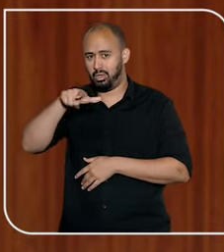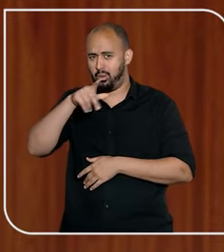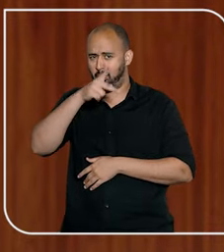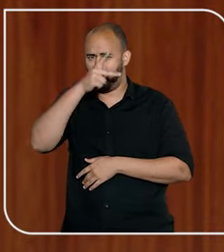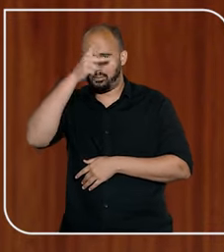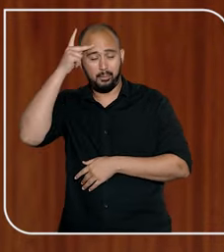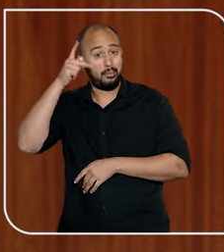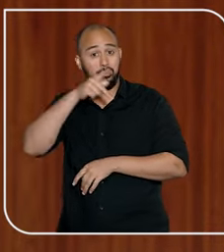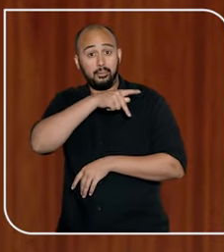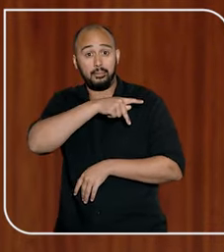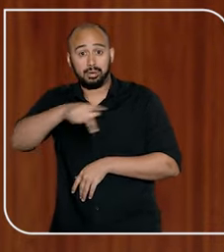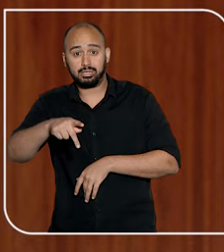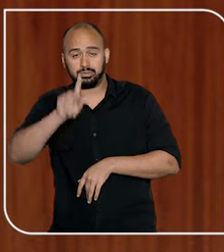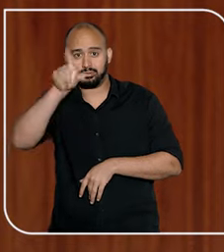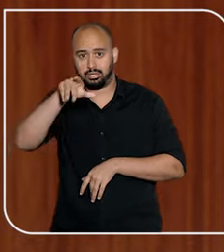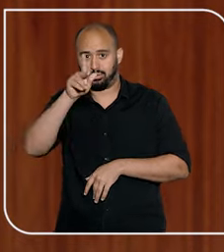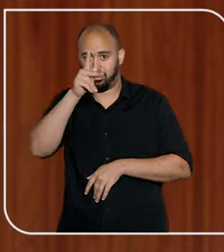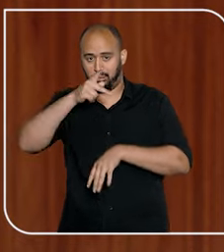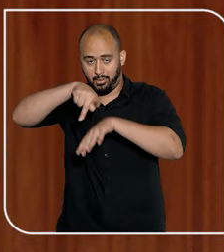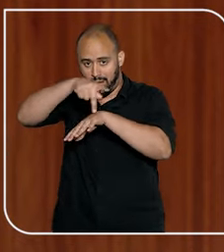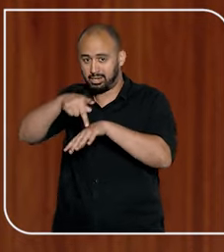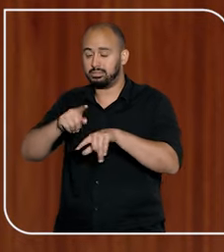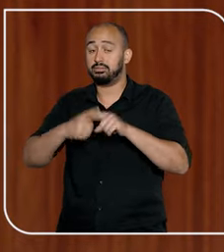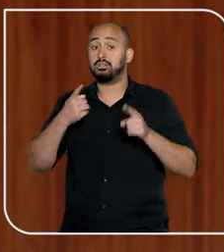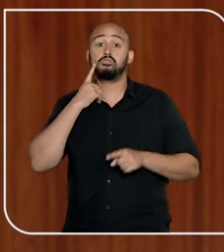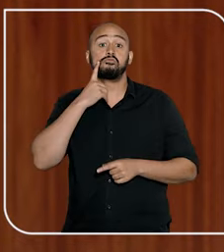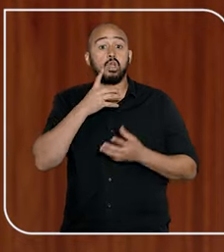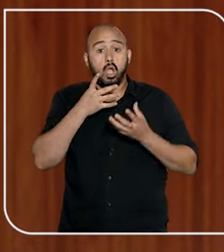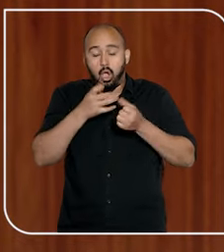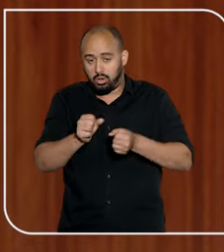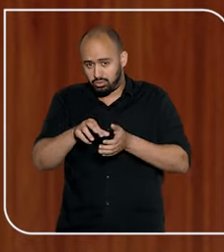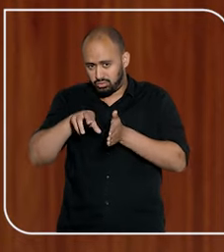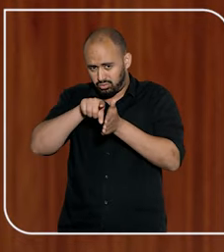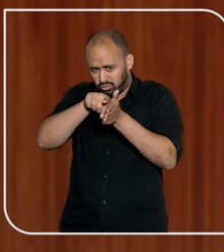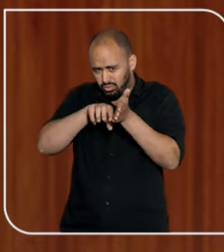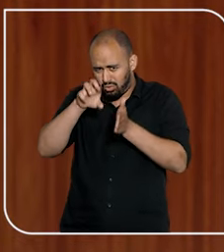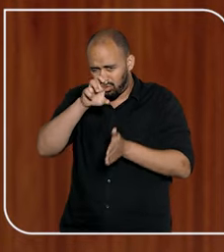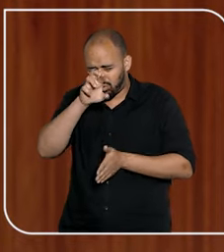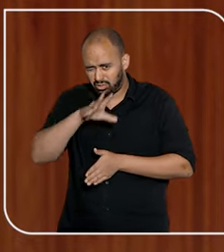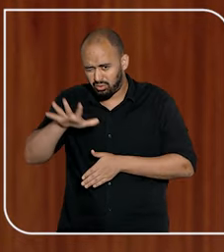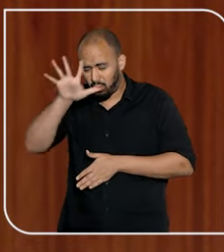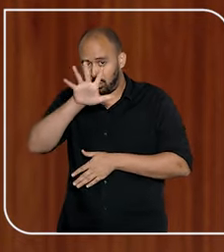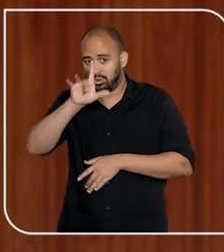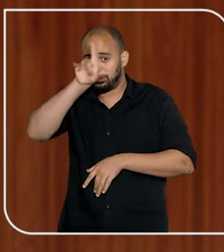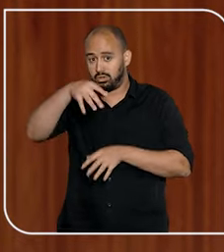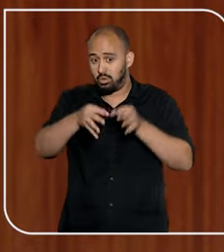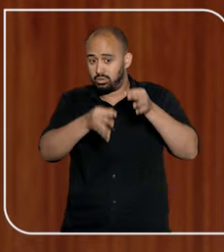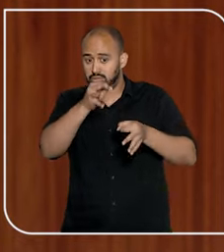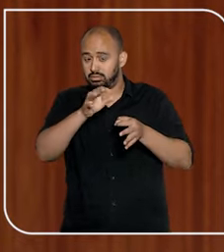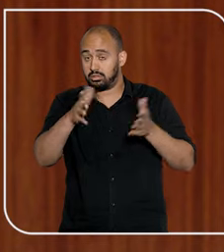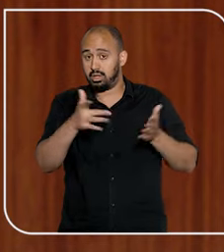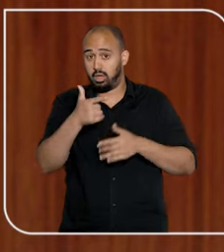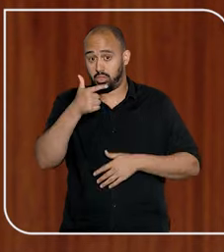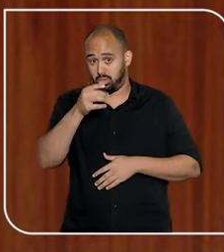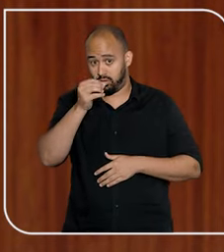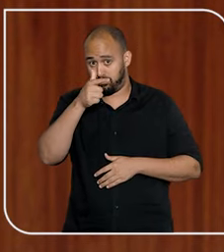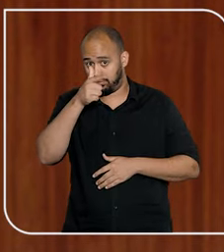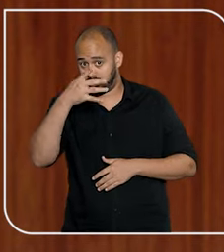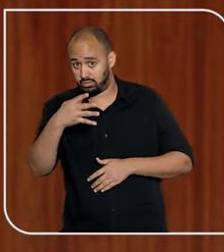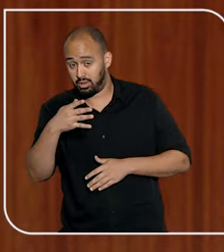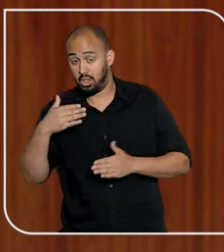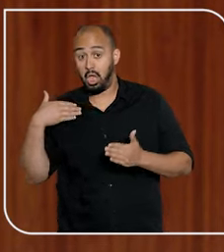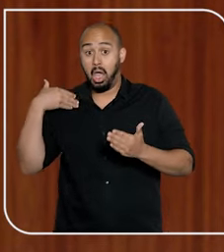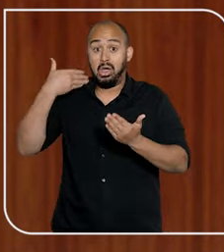Luiz Inácio Lula da Silva. Mauro Campibel Marques vai assumir o cargo de Corregedor Nacional de Justiça durante o bienio